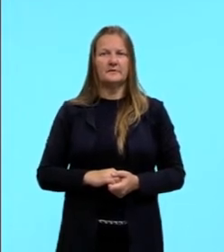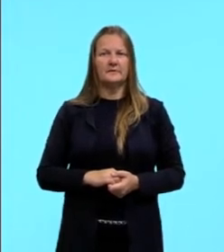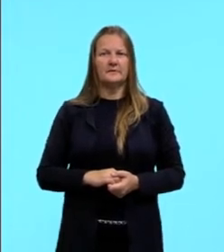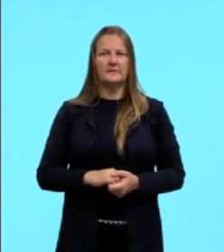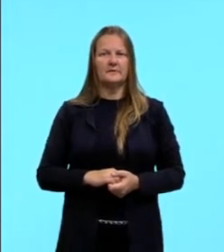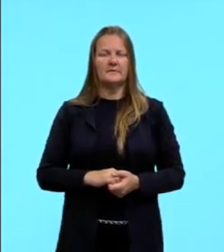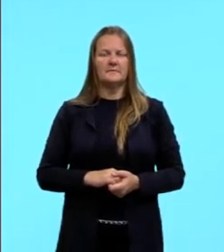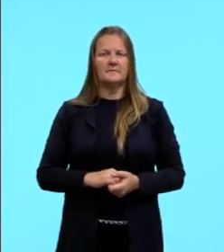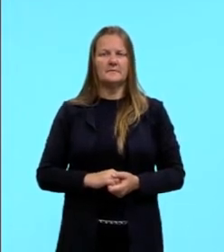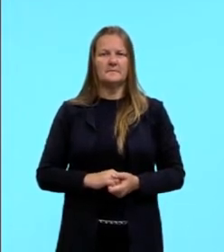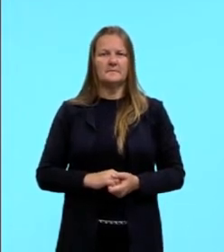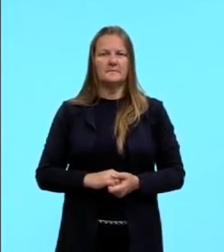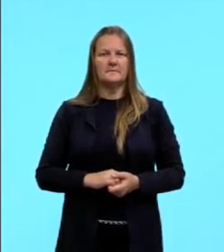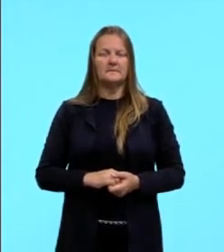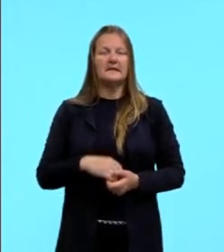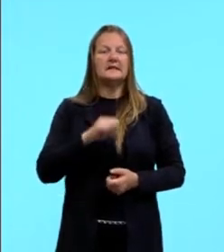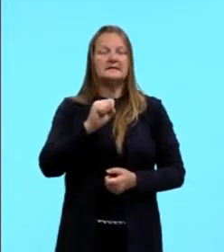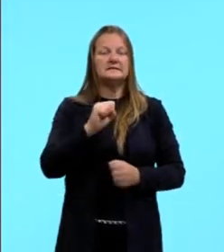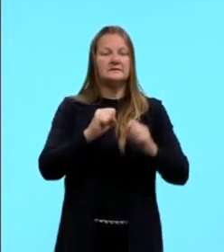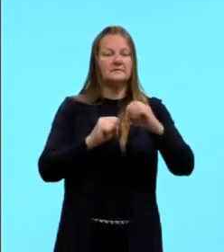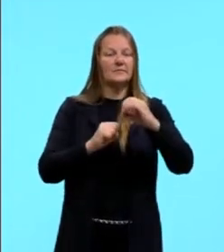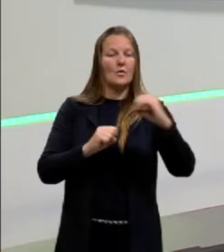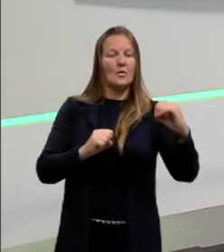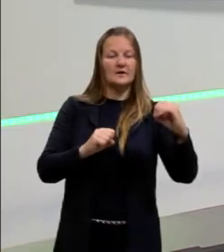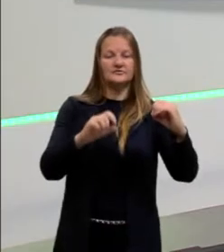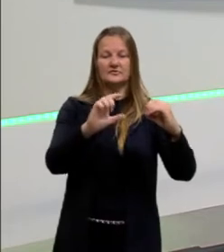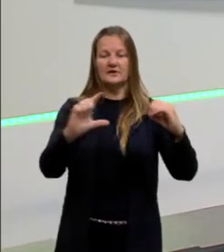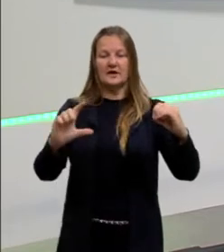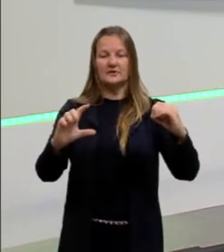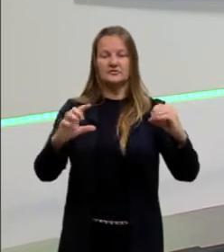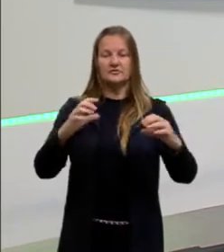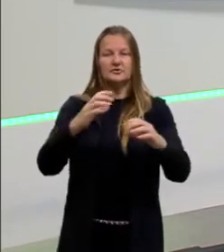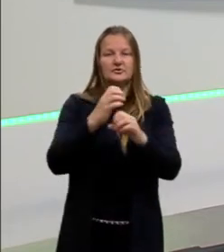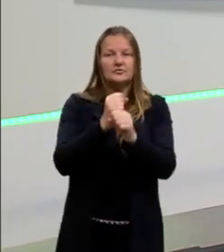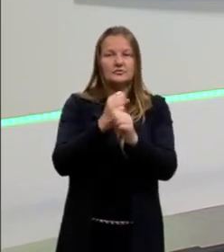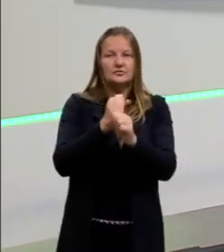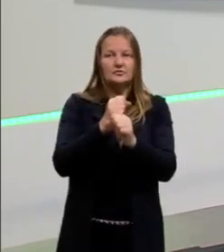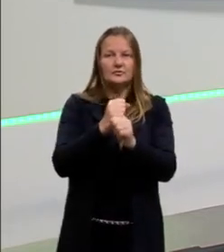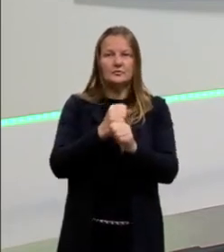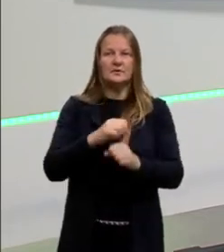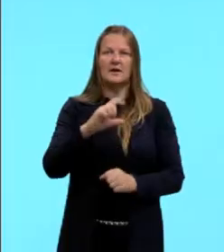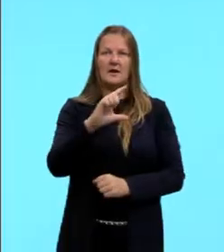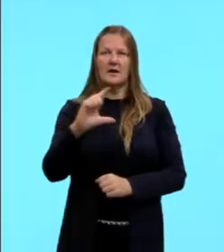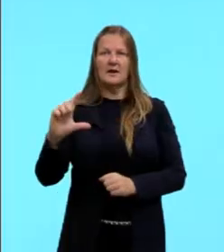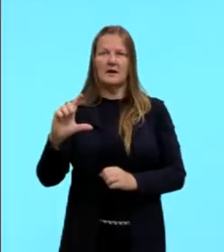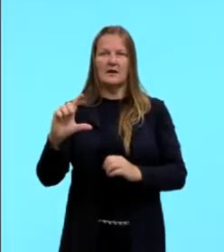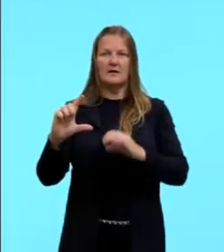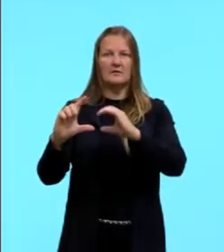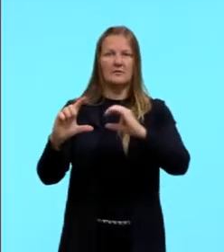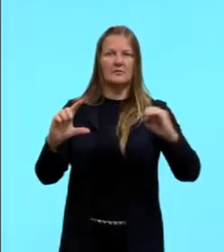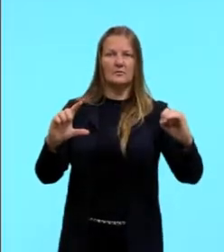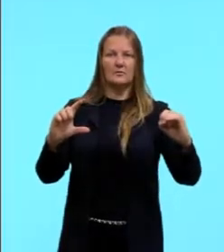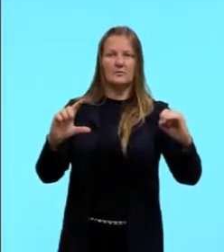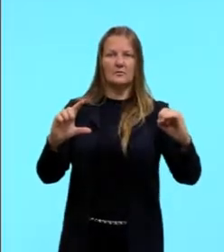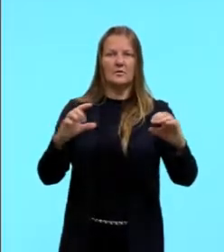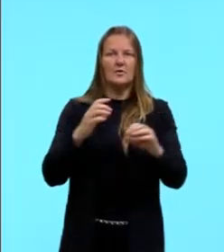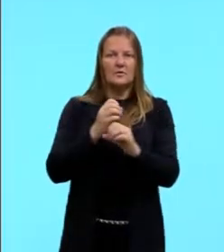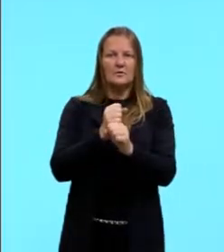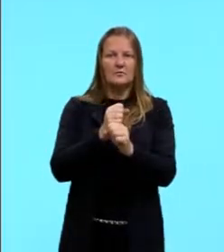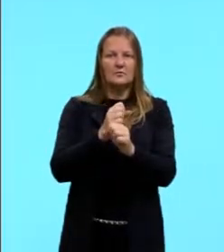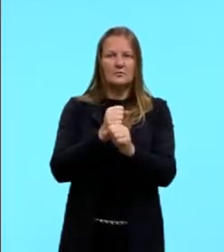consegue somar, tá, e aqui tem um ponto importante, se eu vou de oeste para leste, eu somo horas, tá,